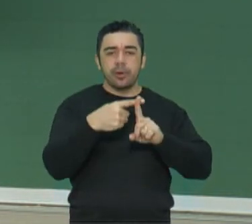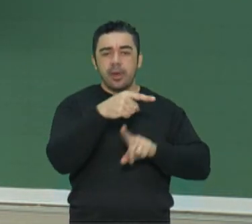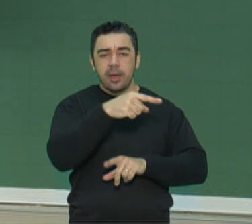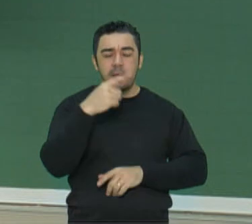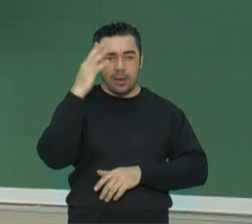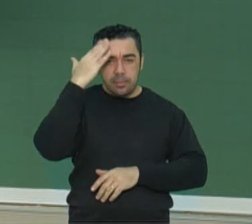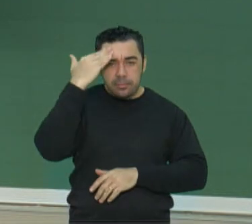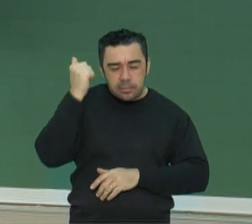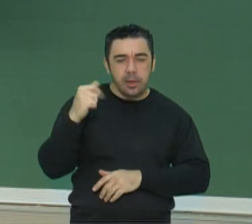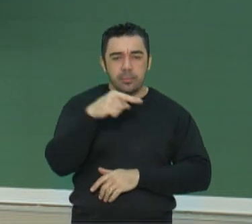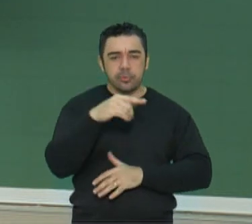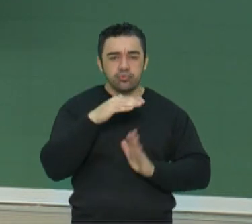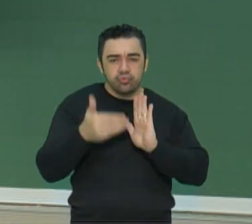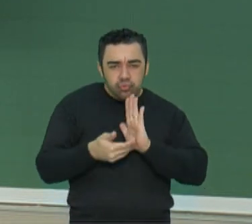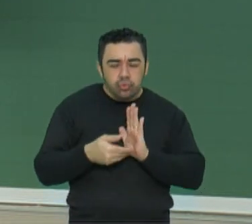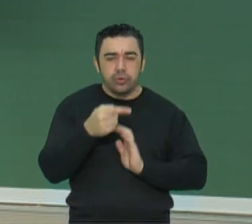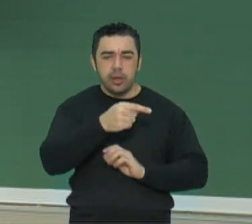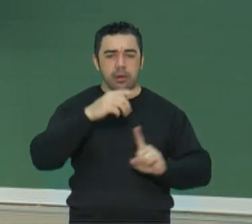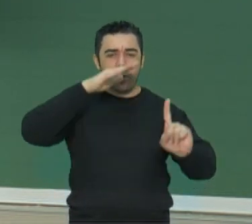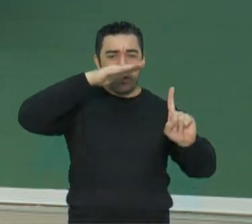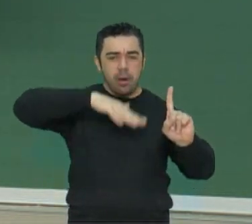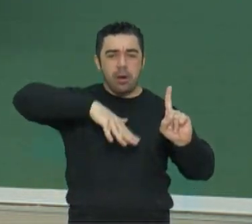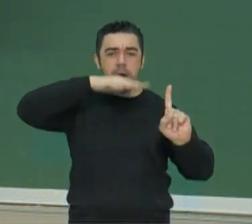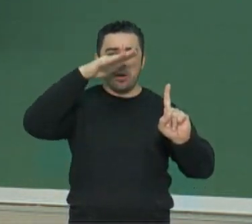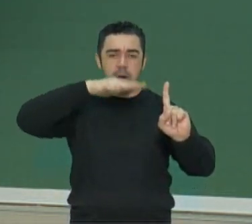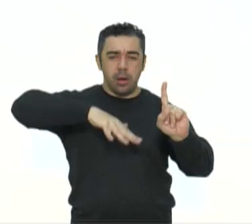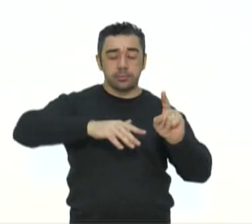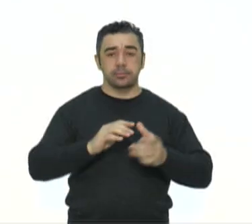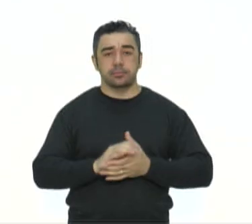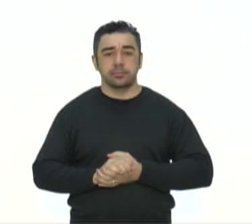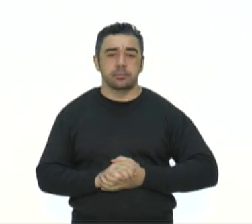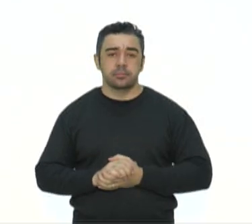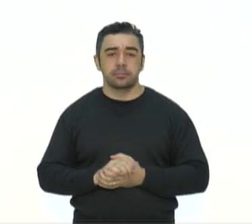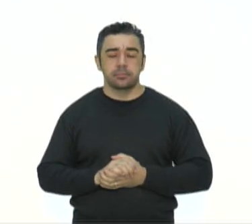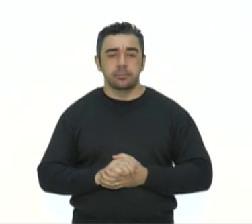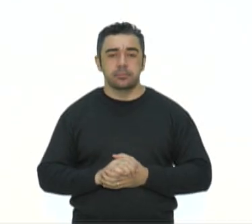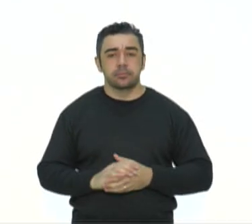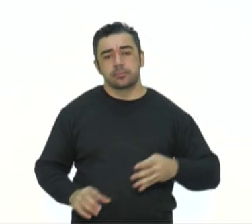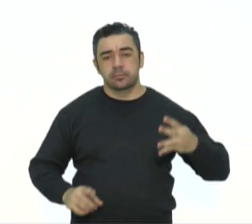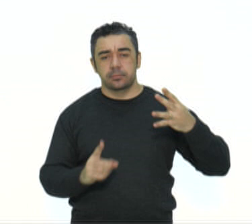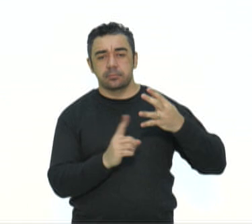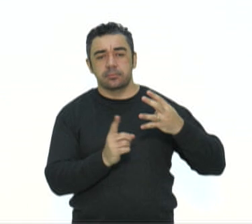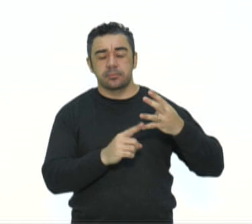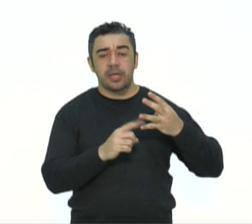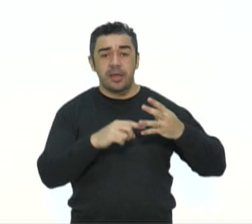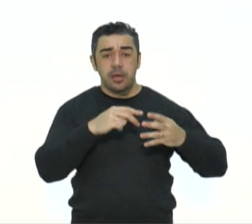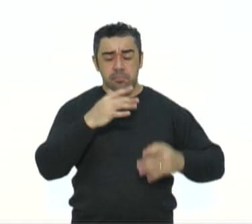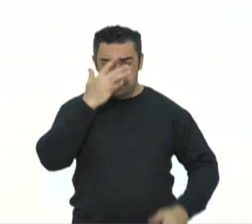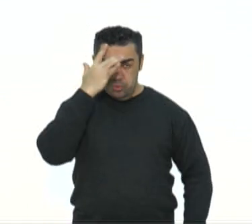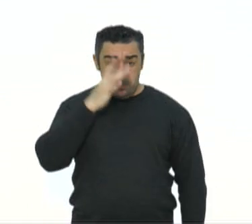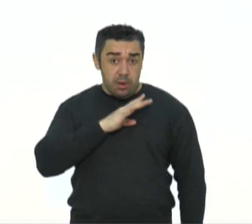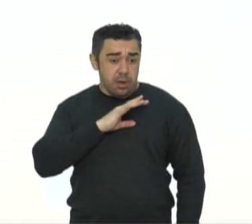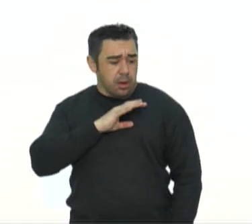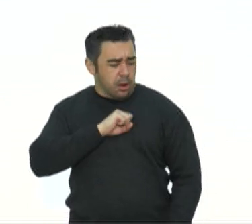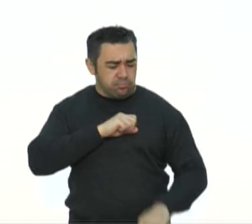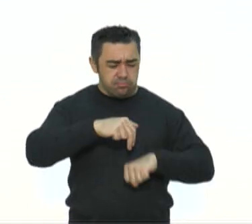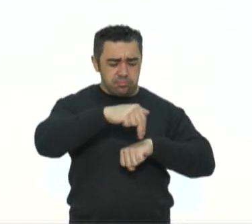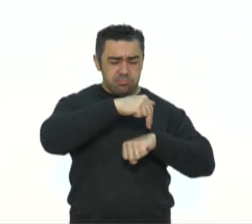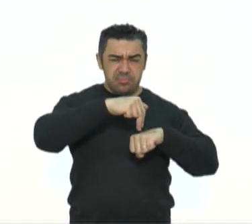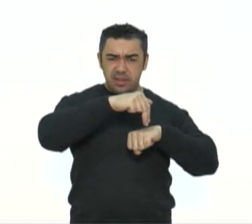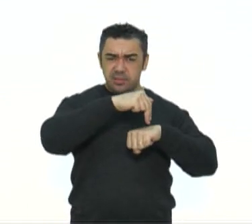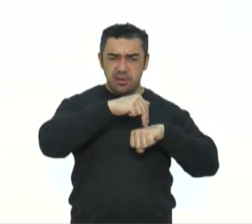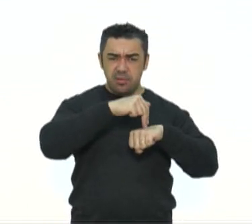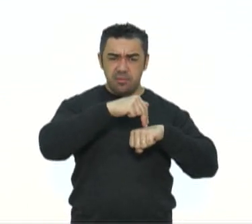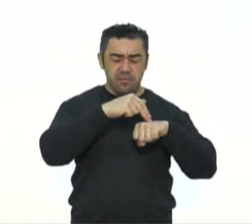ele merece ser cultuado como salvador. Mais ainda, nacionalismo extremo. Valorização